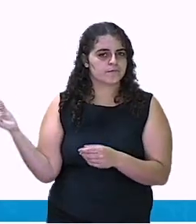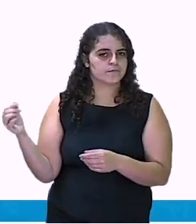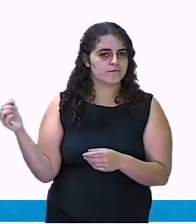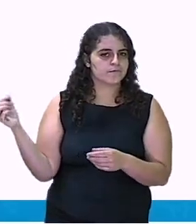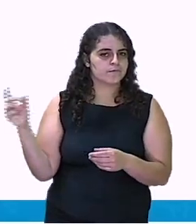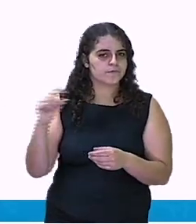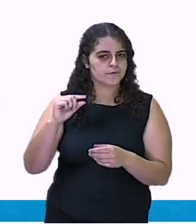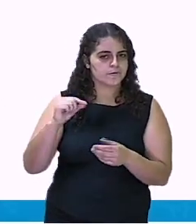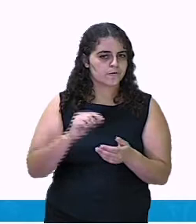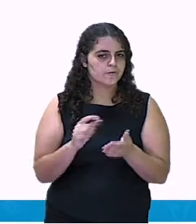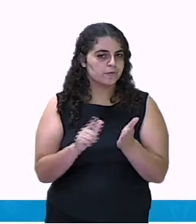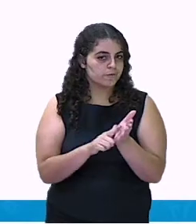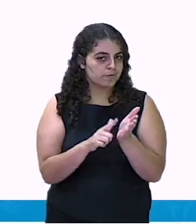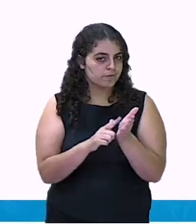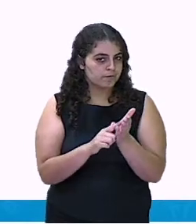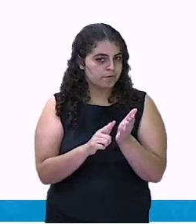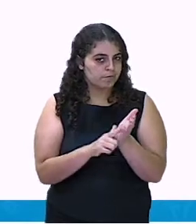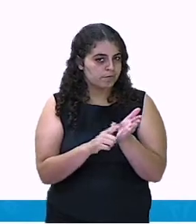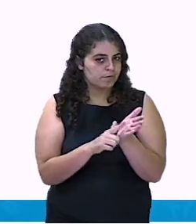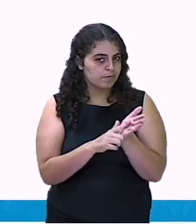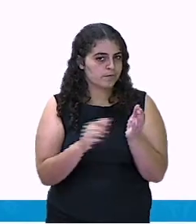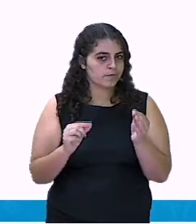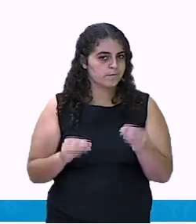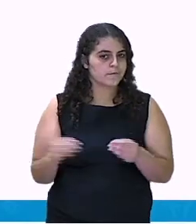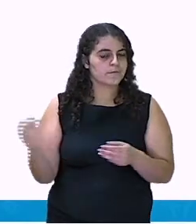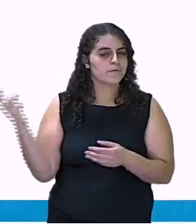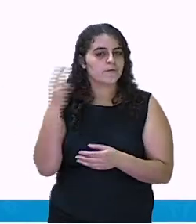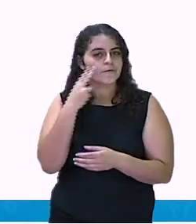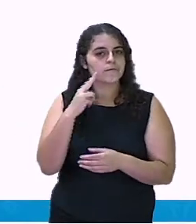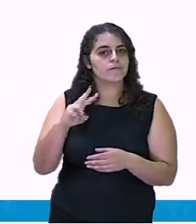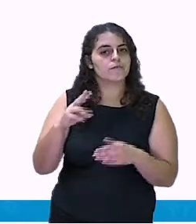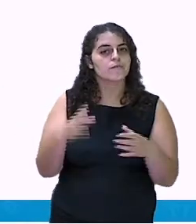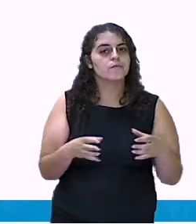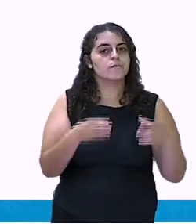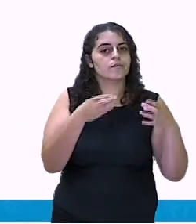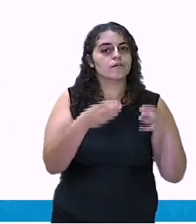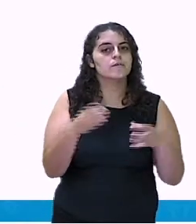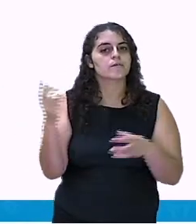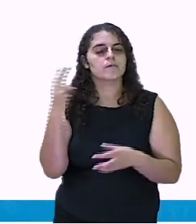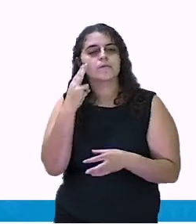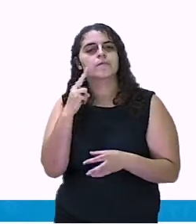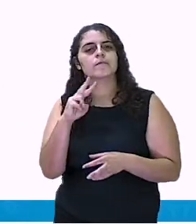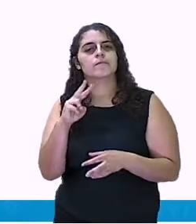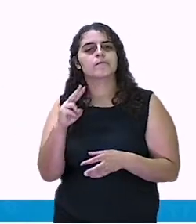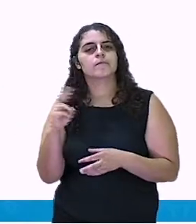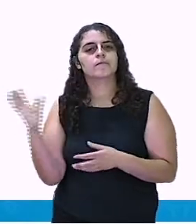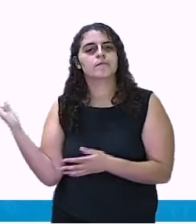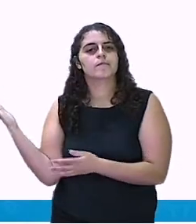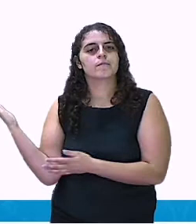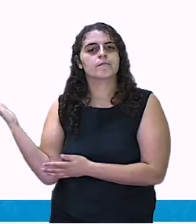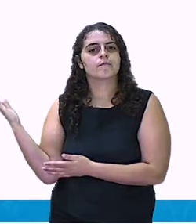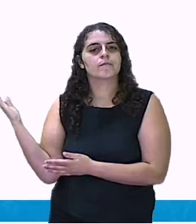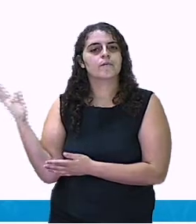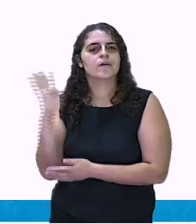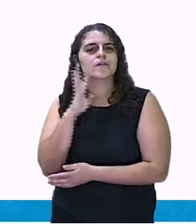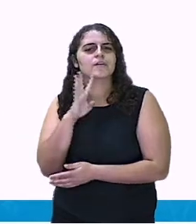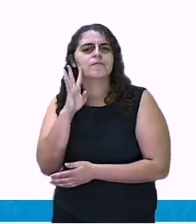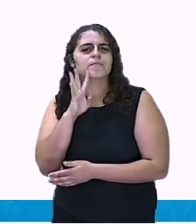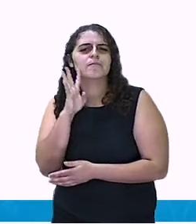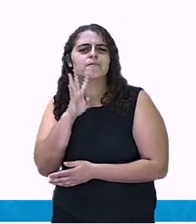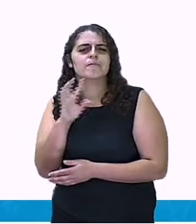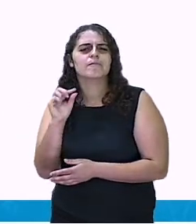a cola no papel, colou nas latas, não é mesmo? Vamos ver. Olha ele